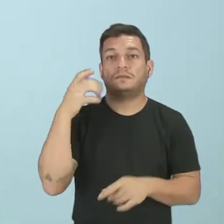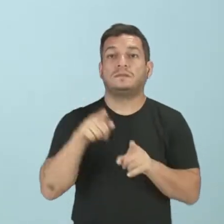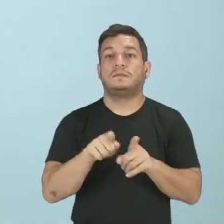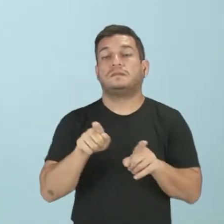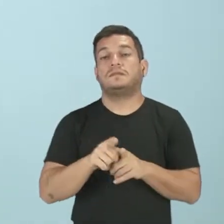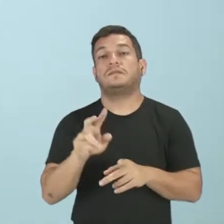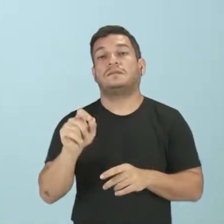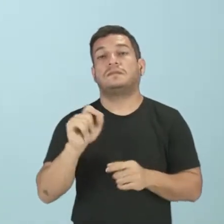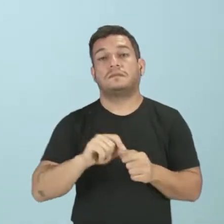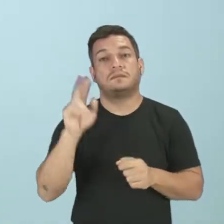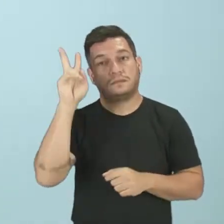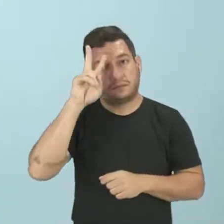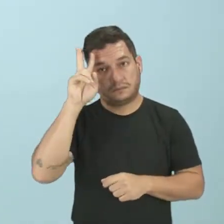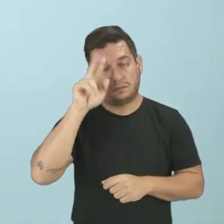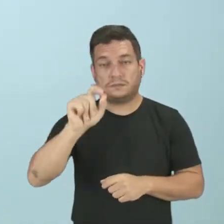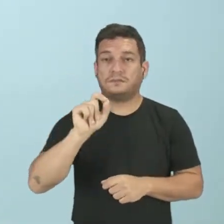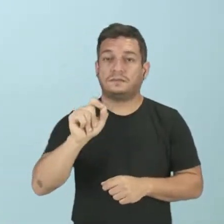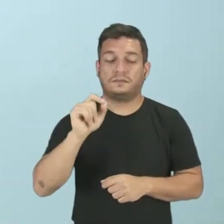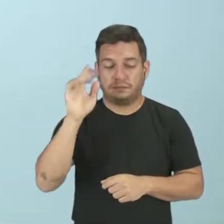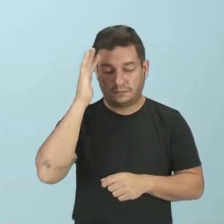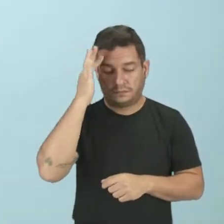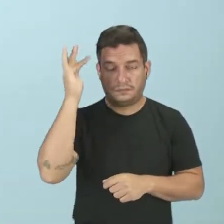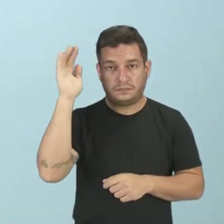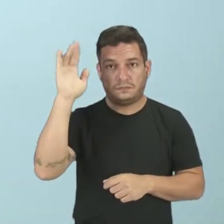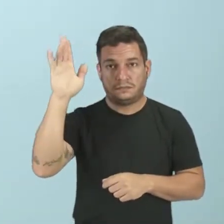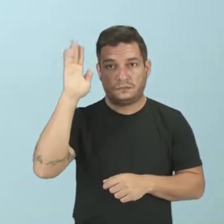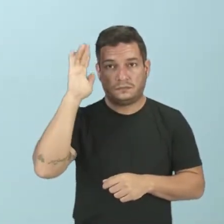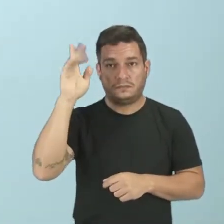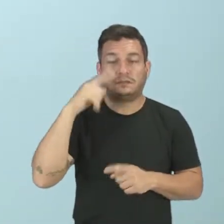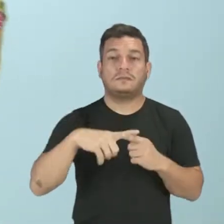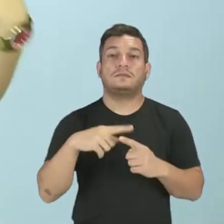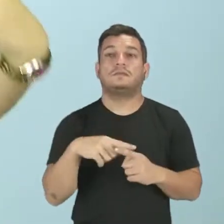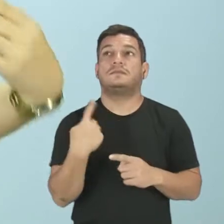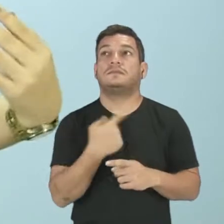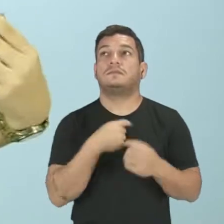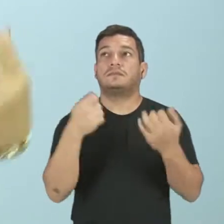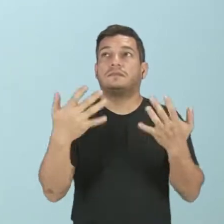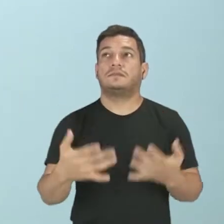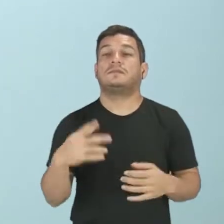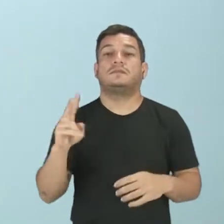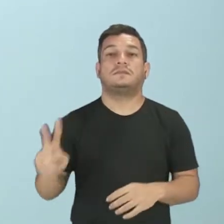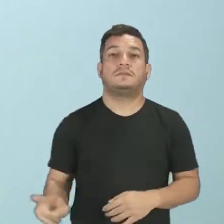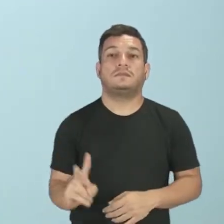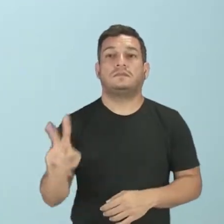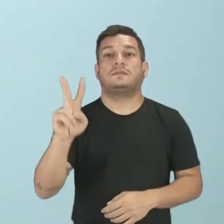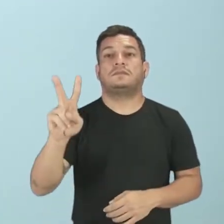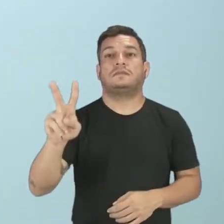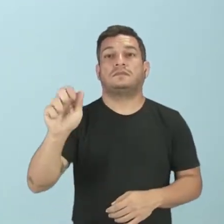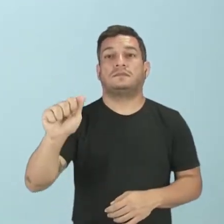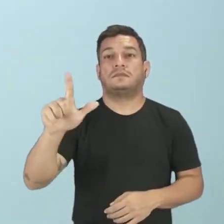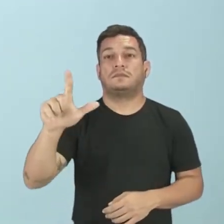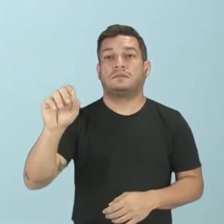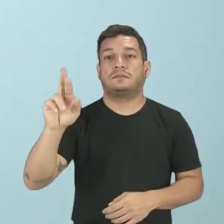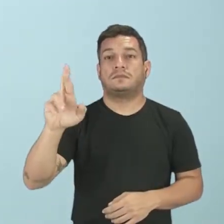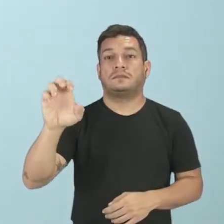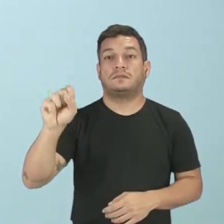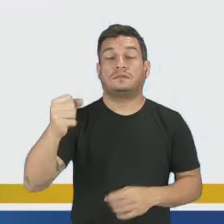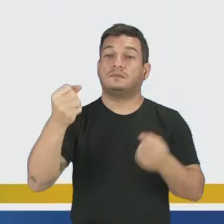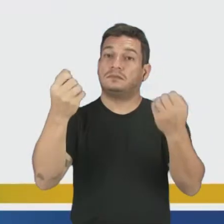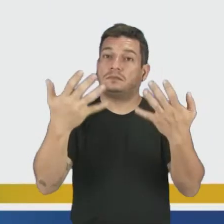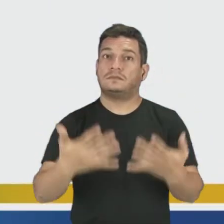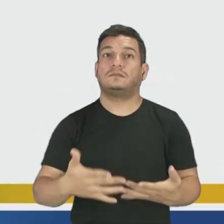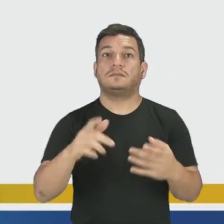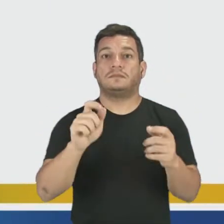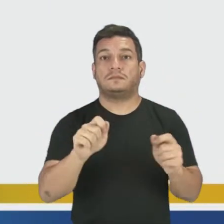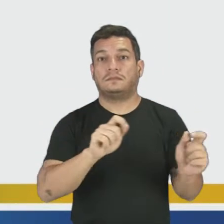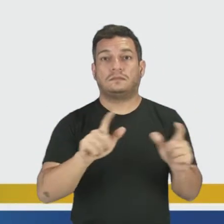também vai nos fazer lembrar desses filósofos também, porque nós vamos falar também de valores, né? E segundo a definição que está